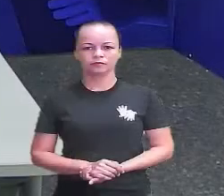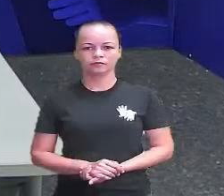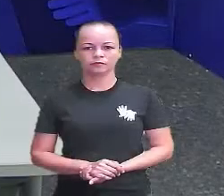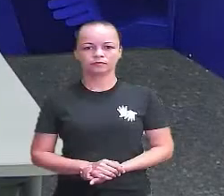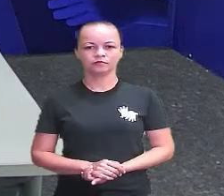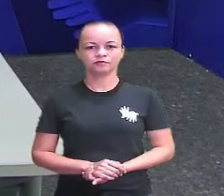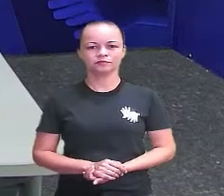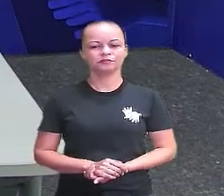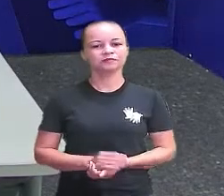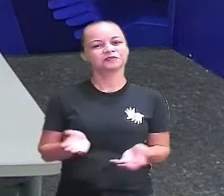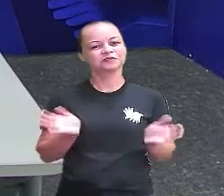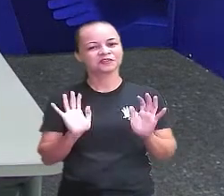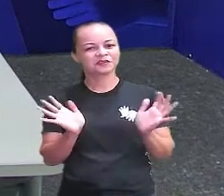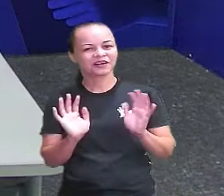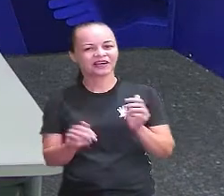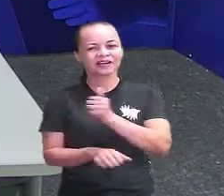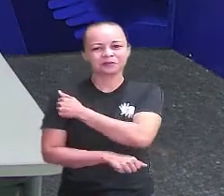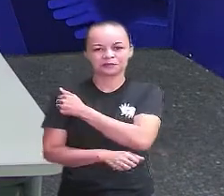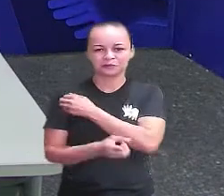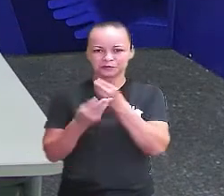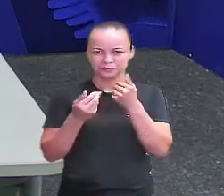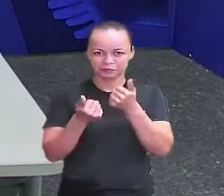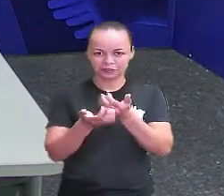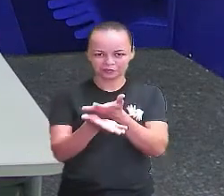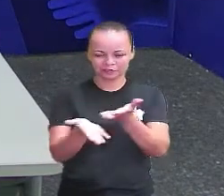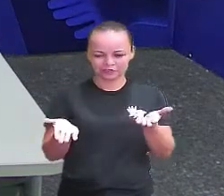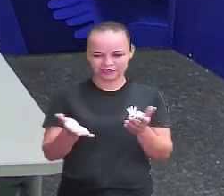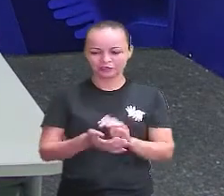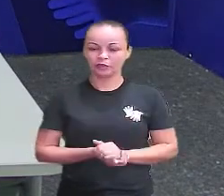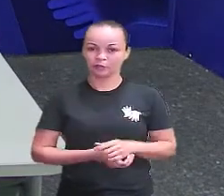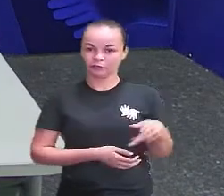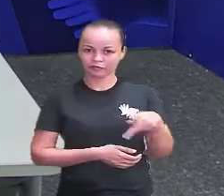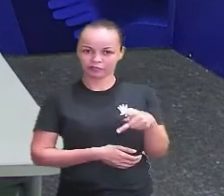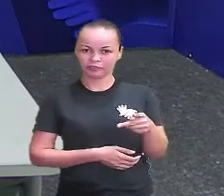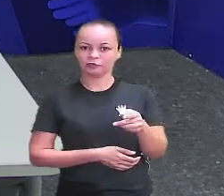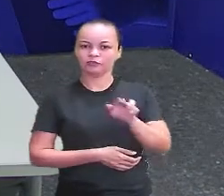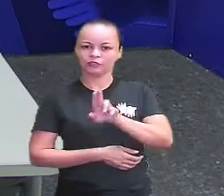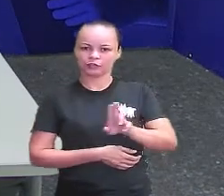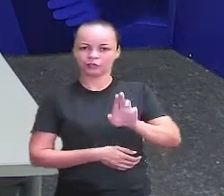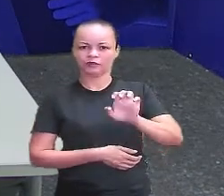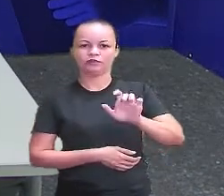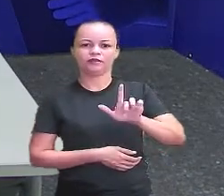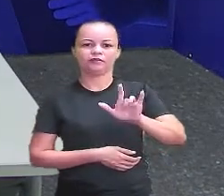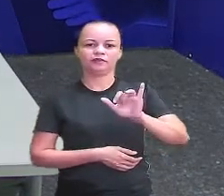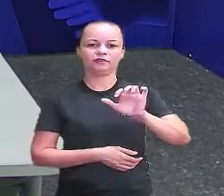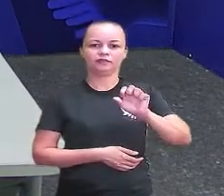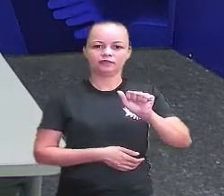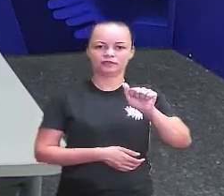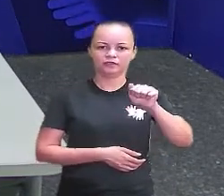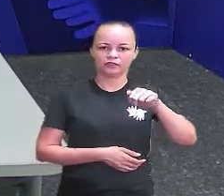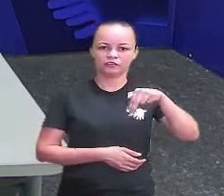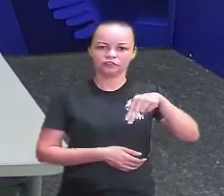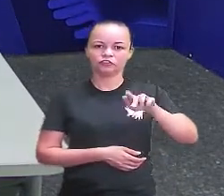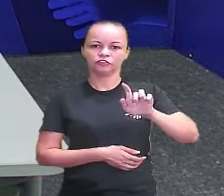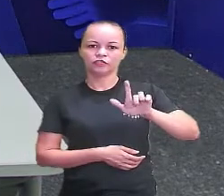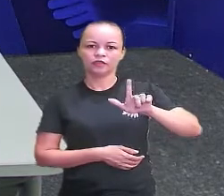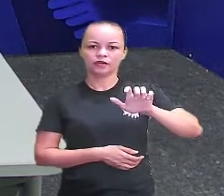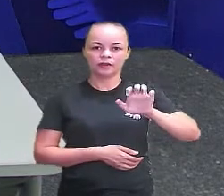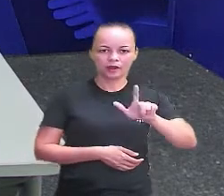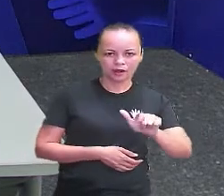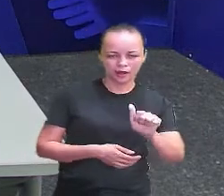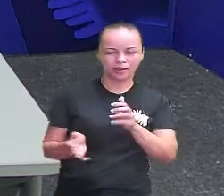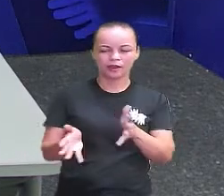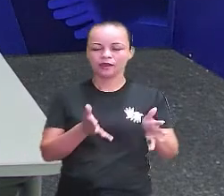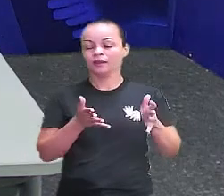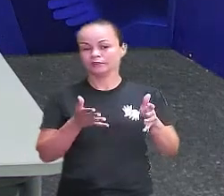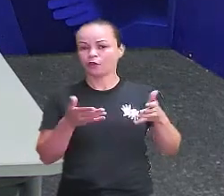Olá pessoal, tudo bem com vocês? Olha eu aqui de novo a professora Elisângela Gadelha, que vou trazer uma aula bem legal hoje